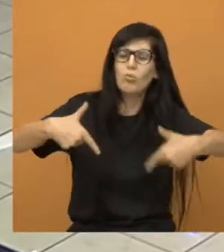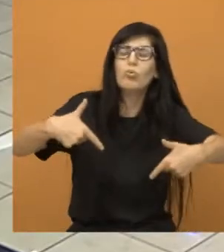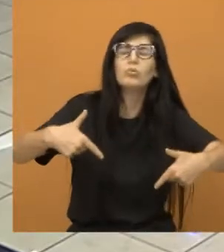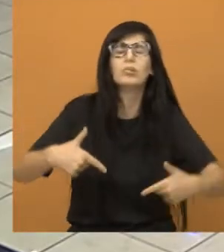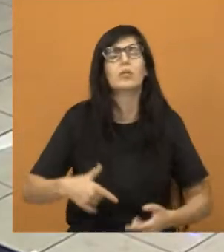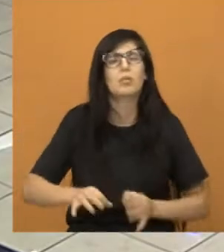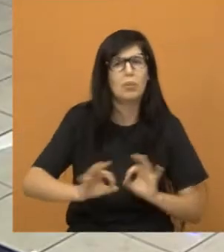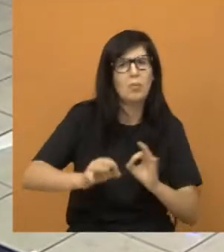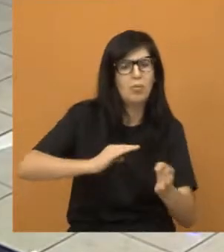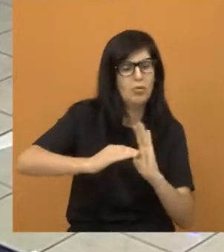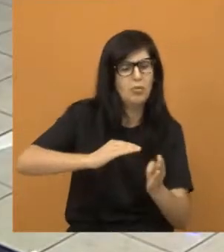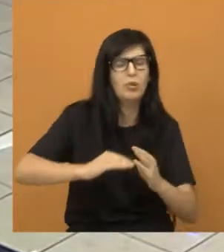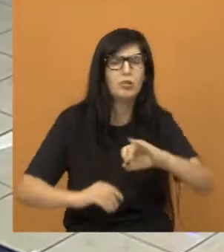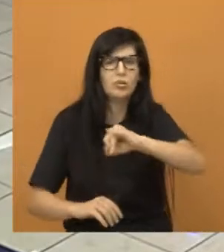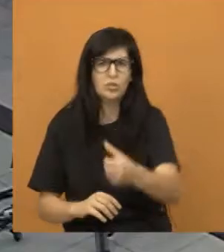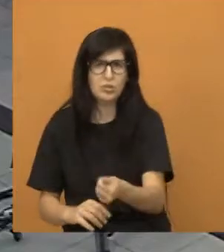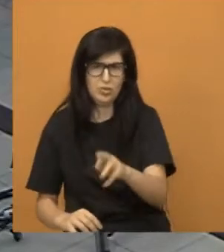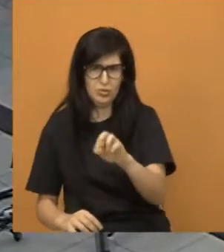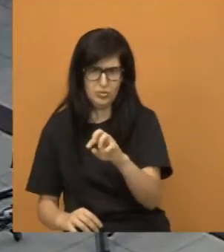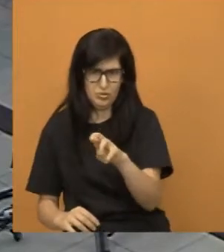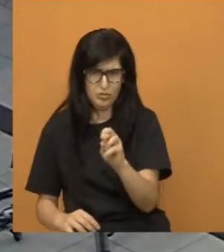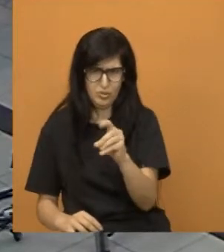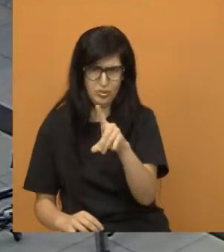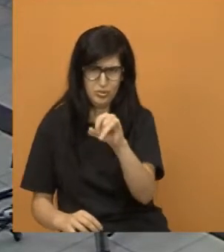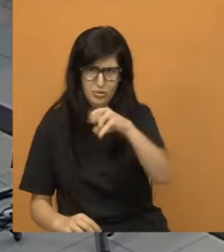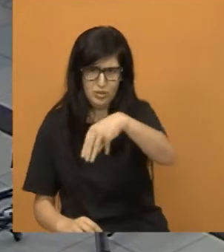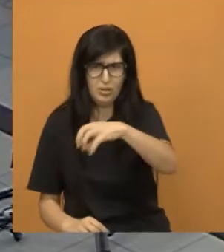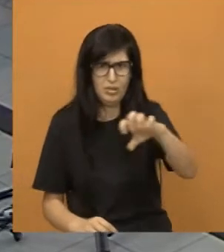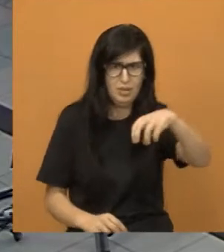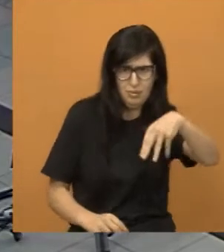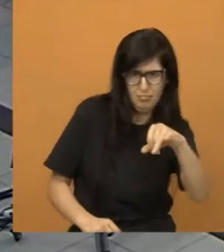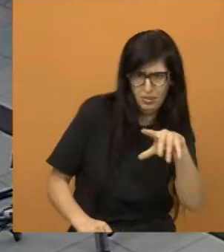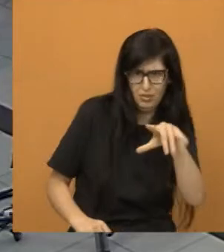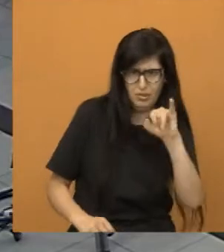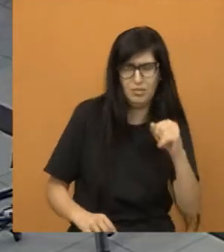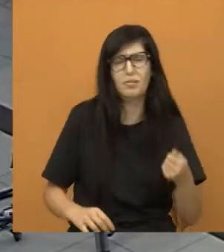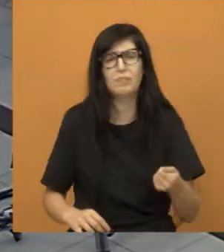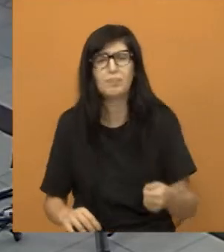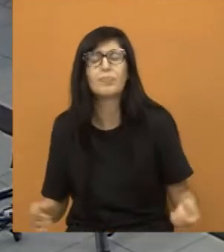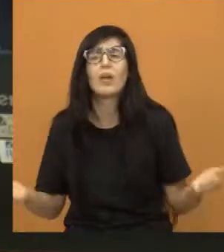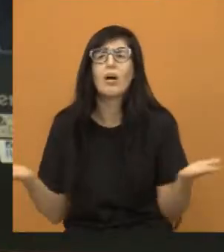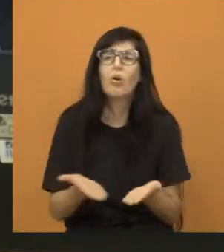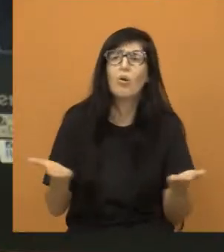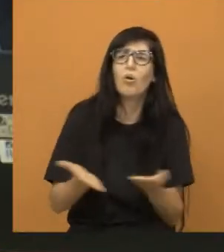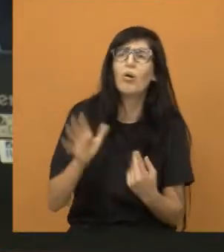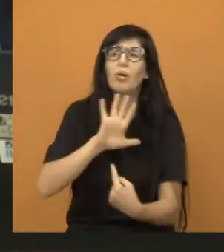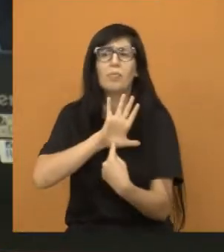Jardim Emílio, viu? Obrigada, doutor Rodrigo. E aqui eu gostaria de mostrar